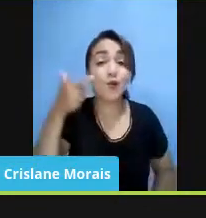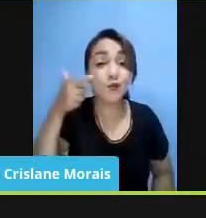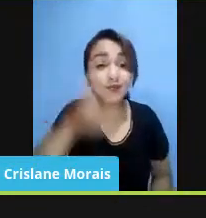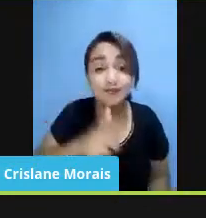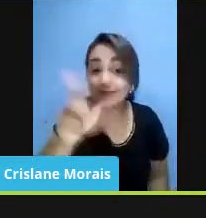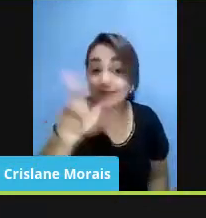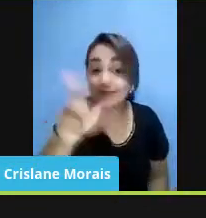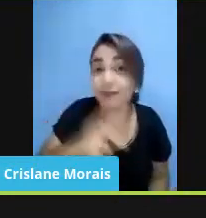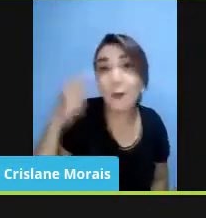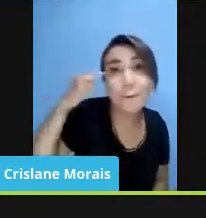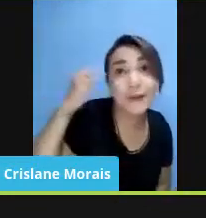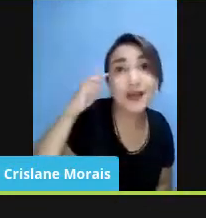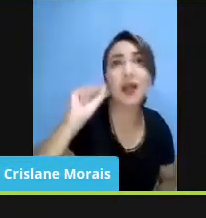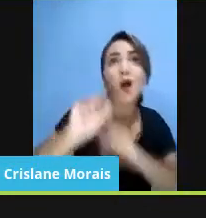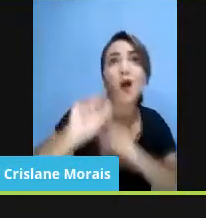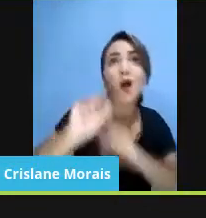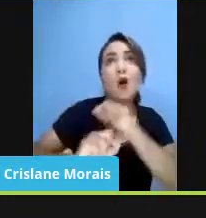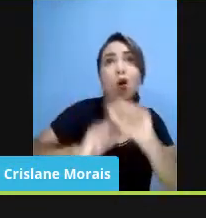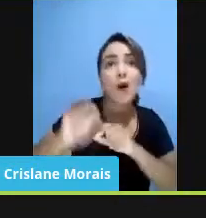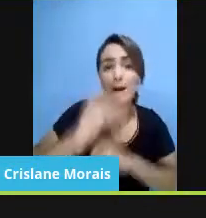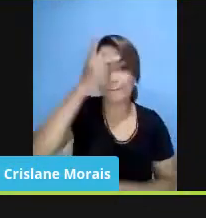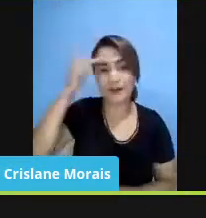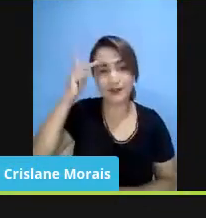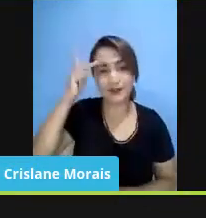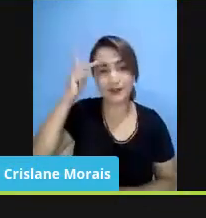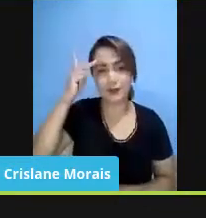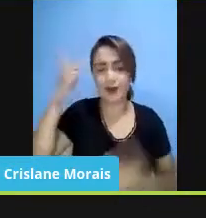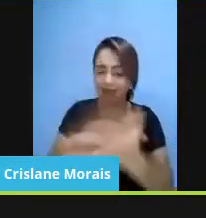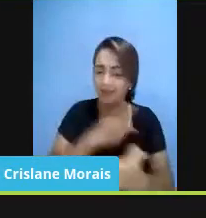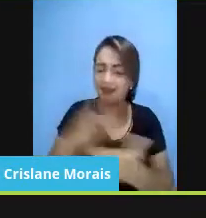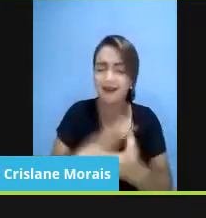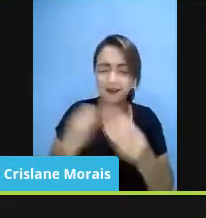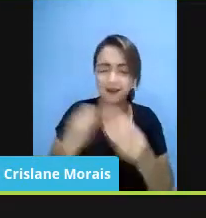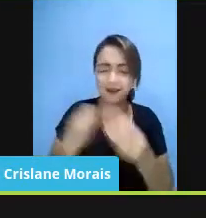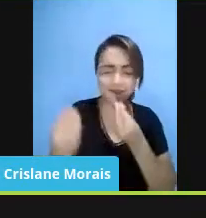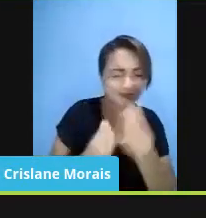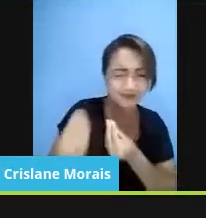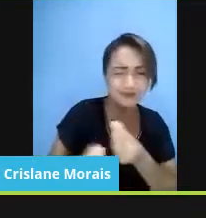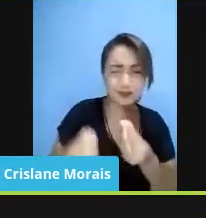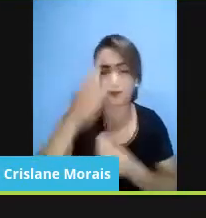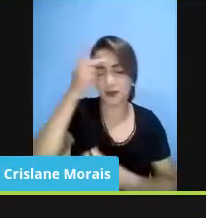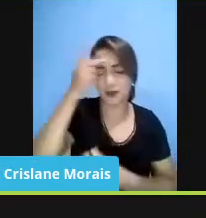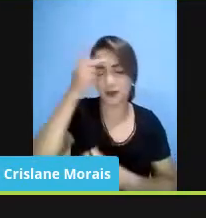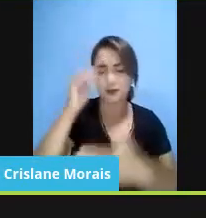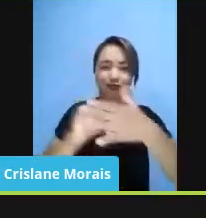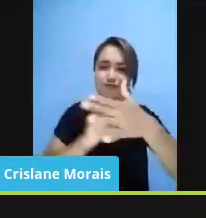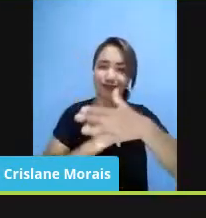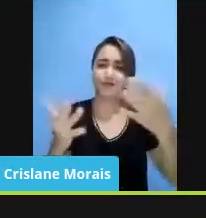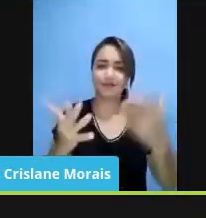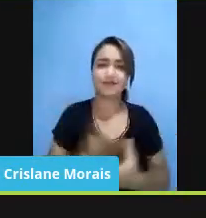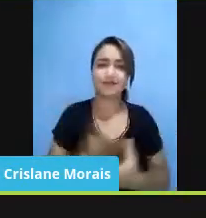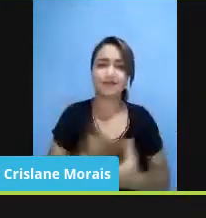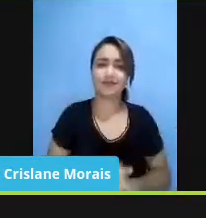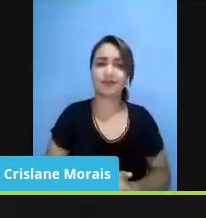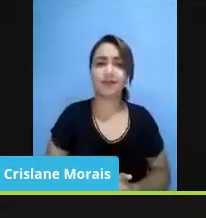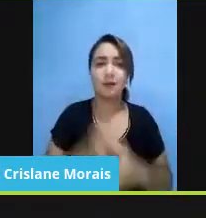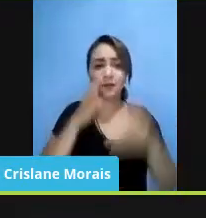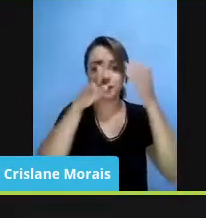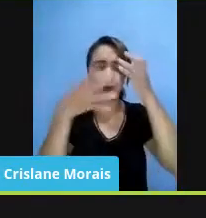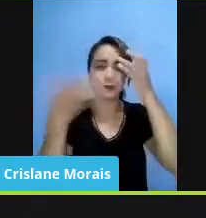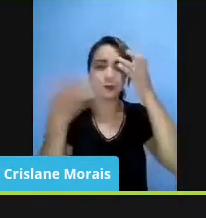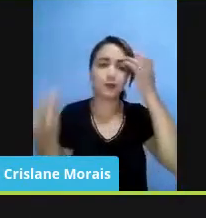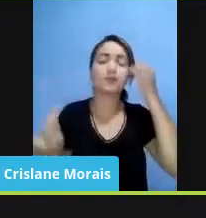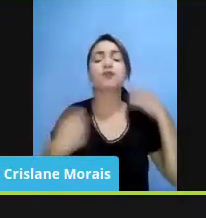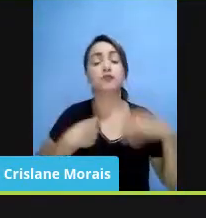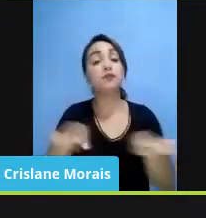sido tão perverso a esse ponto. Alguém ama uma instituição. É. É, nós, inclusive, estamos buscando